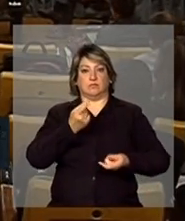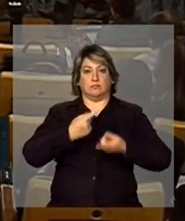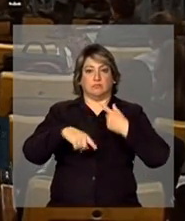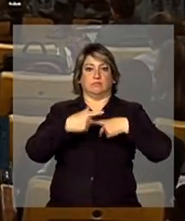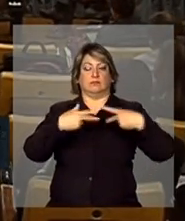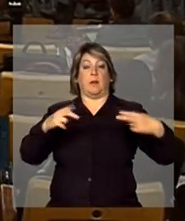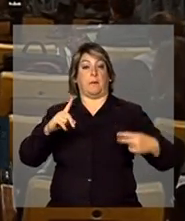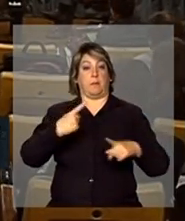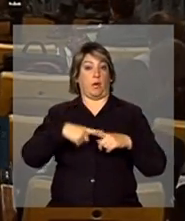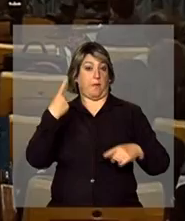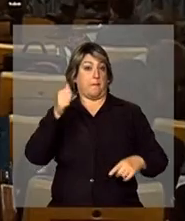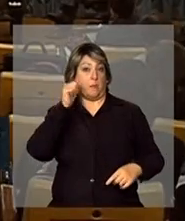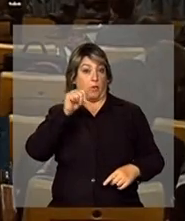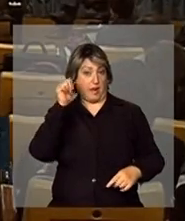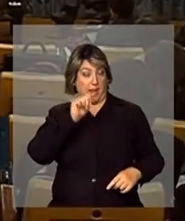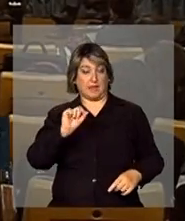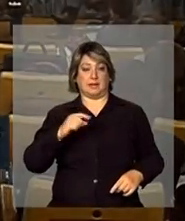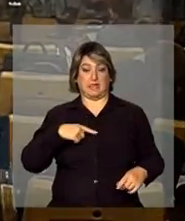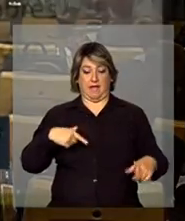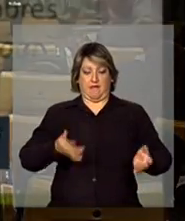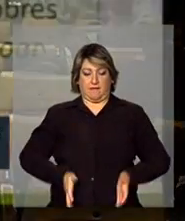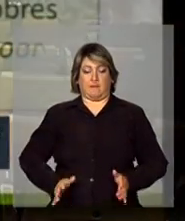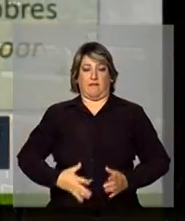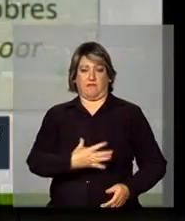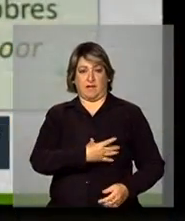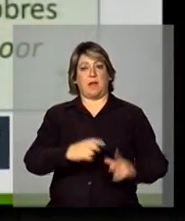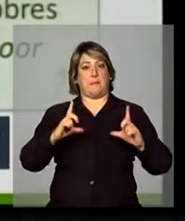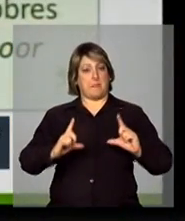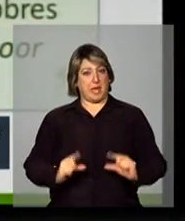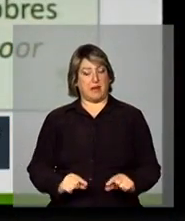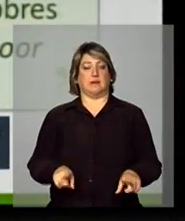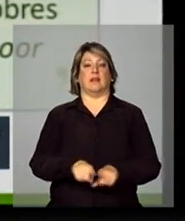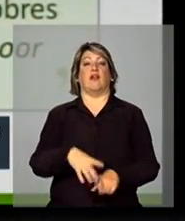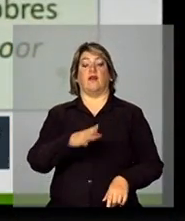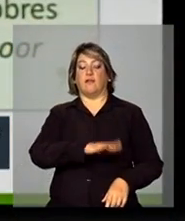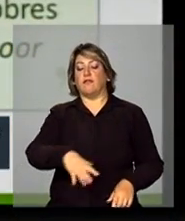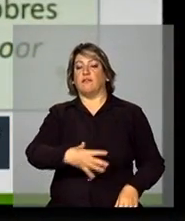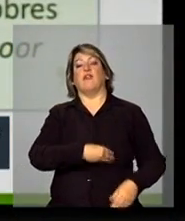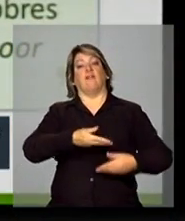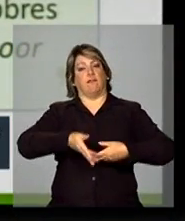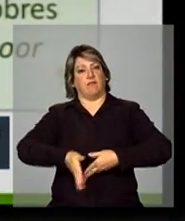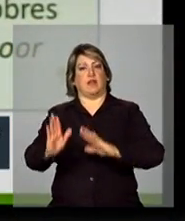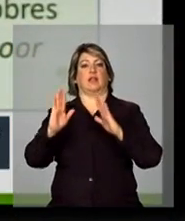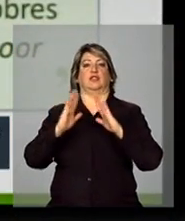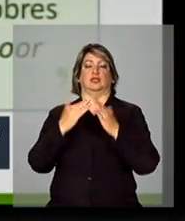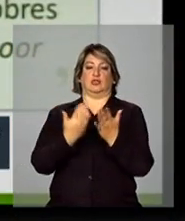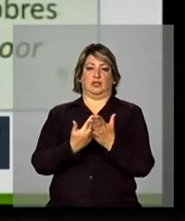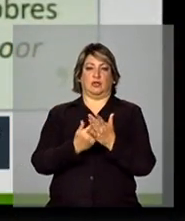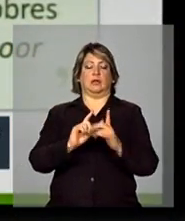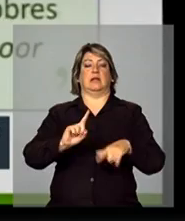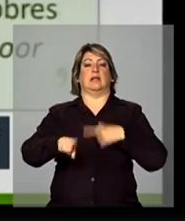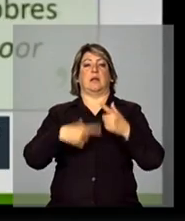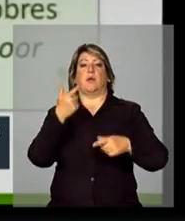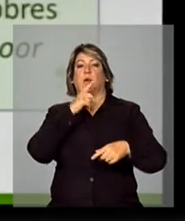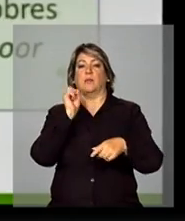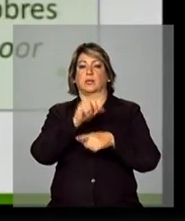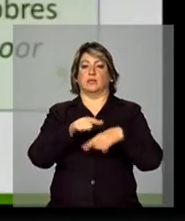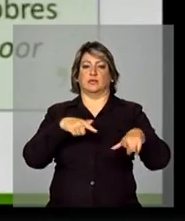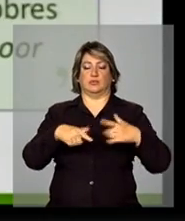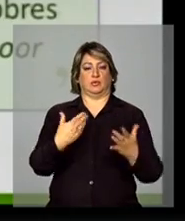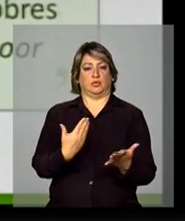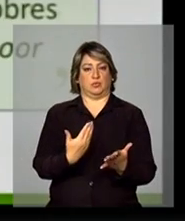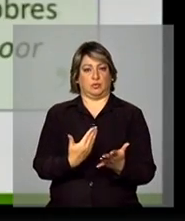as mulheres estão tendo menos filhos, os filhos foram para a escola e, um tempo depois, chegaram ao mercado de trabalho e